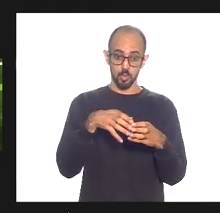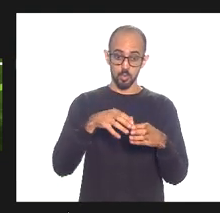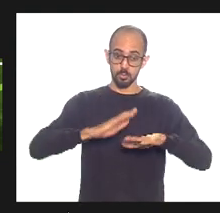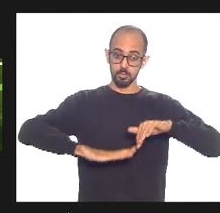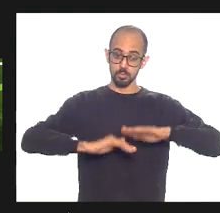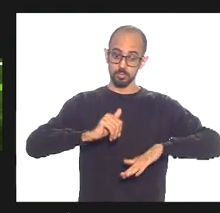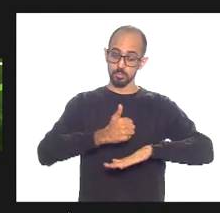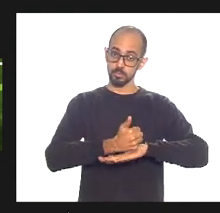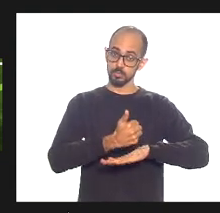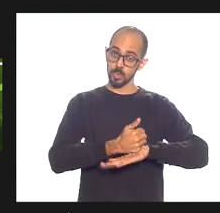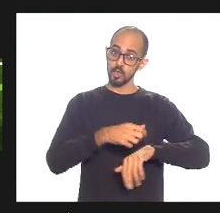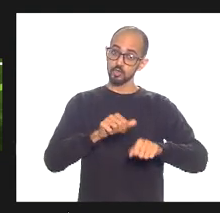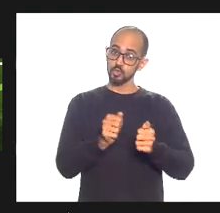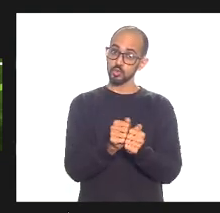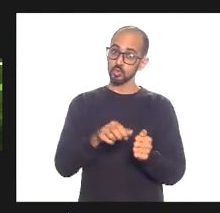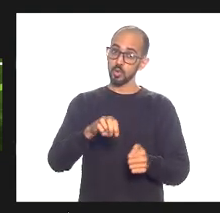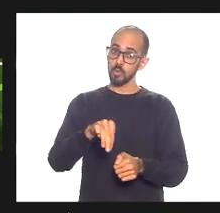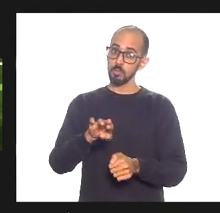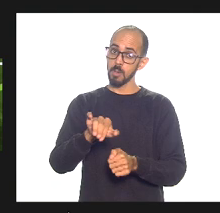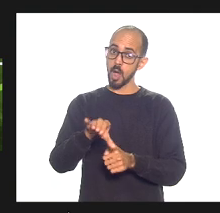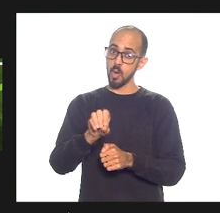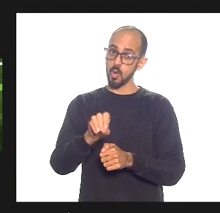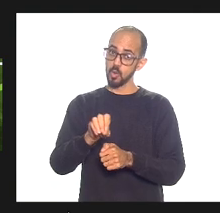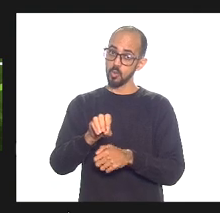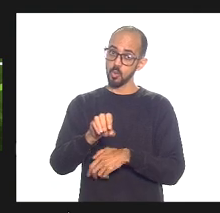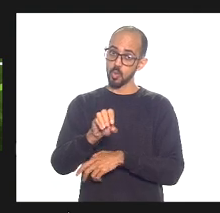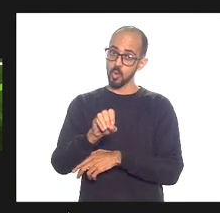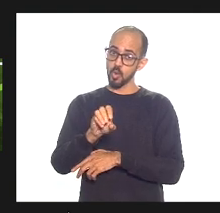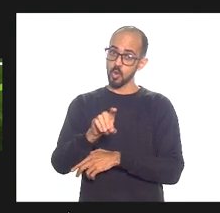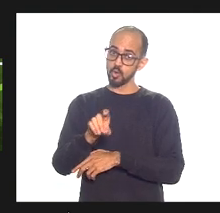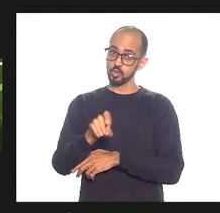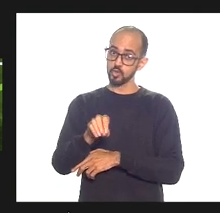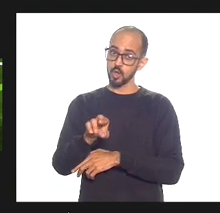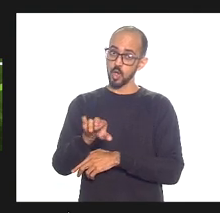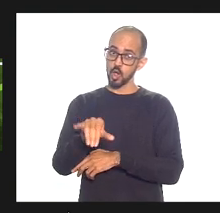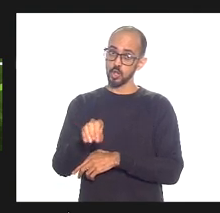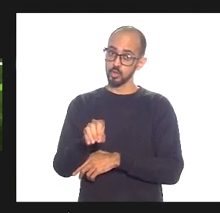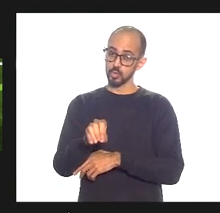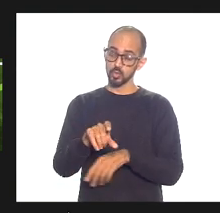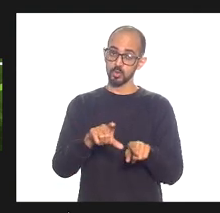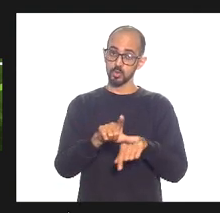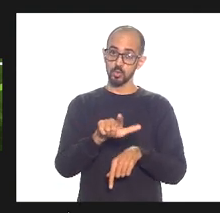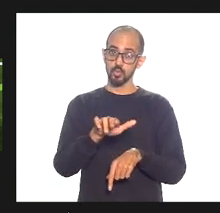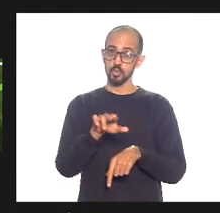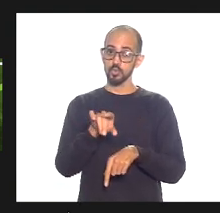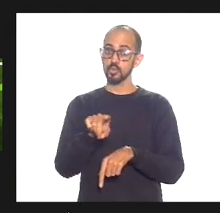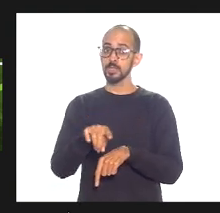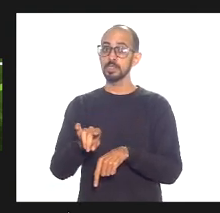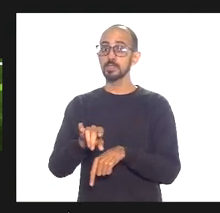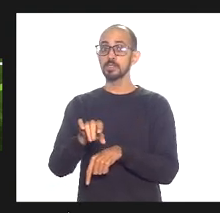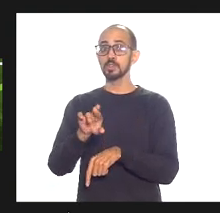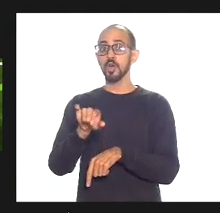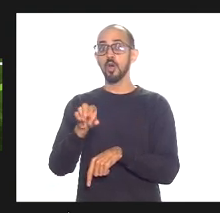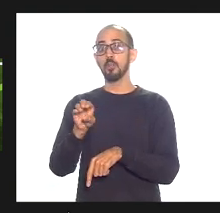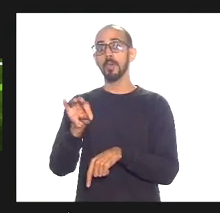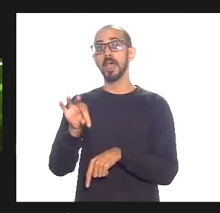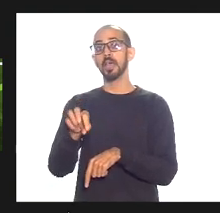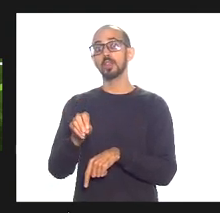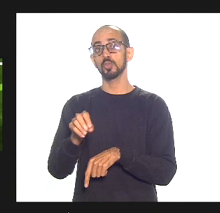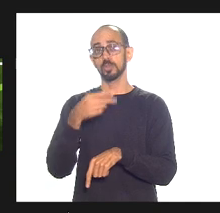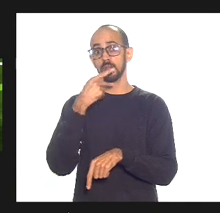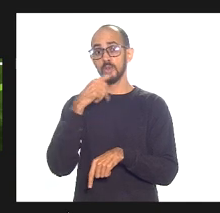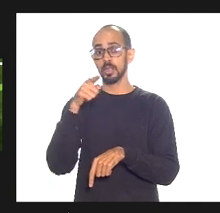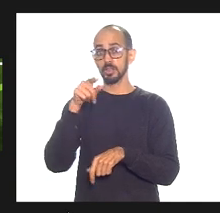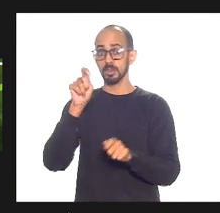professor Mauro Osório o professor Mauro Osório Raul Veloso Fernando Berresende e Luiz Roberto Cunha que podem planejar inclusive o que eu estou